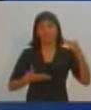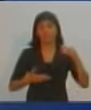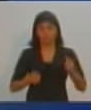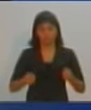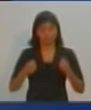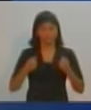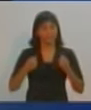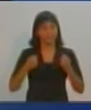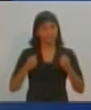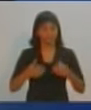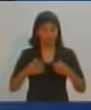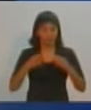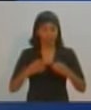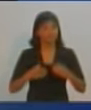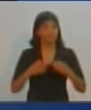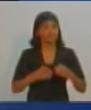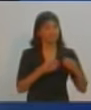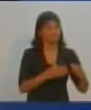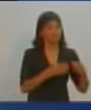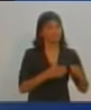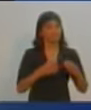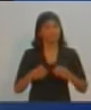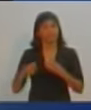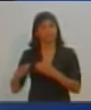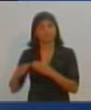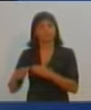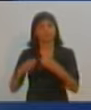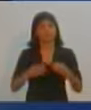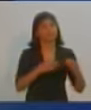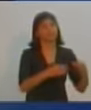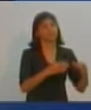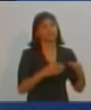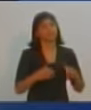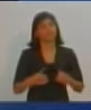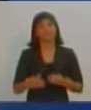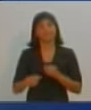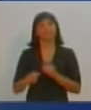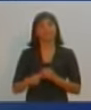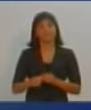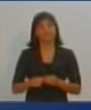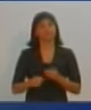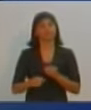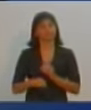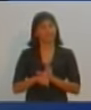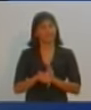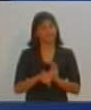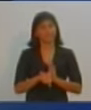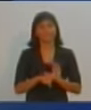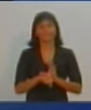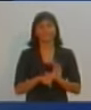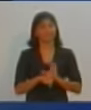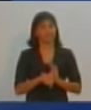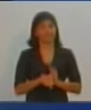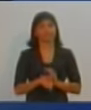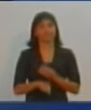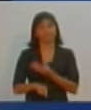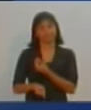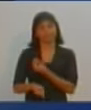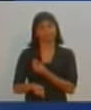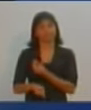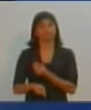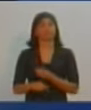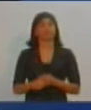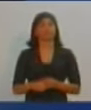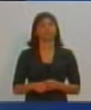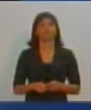fortalecer o comércio da nossa cidade, e além de fortalecer, capacitar. Nós temos dados da Secretaria do Emprego e do Trabalho, que